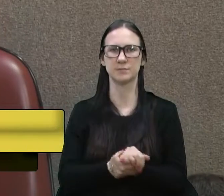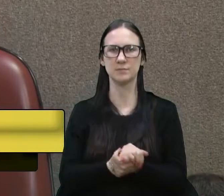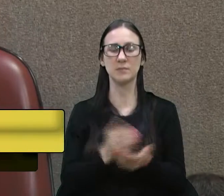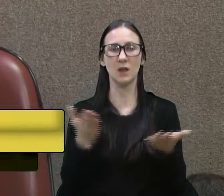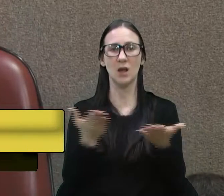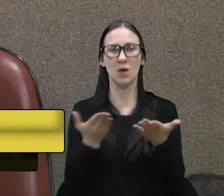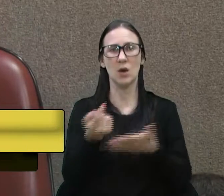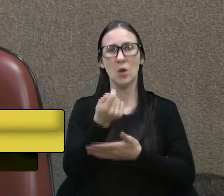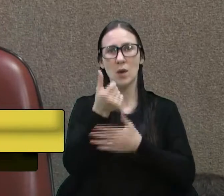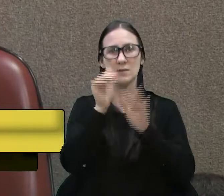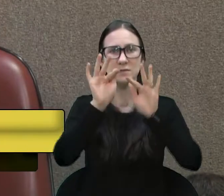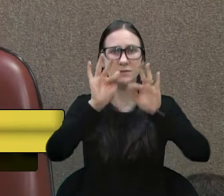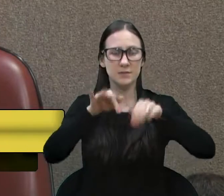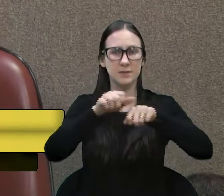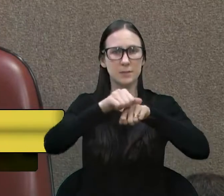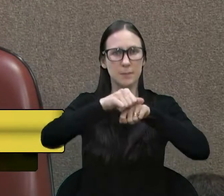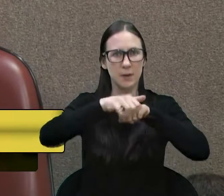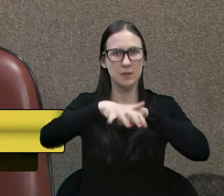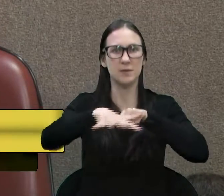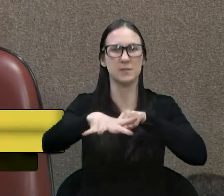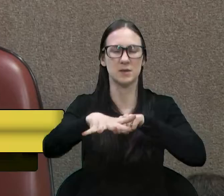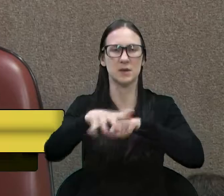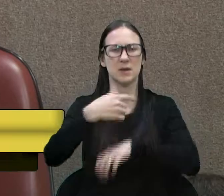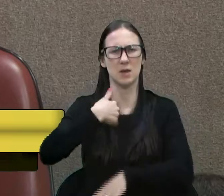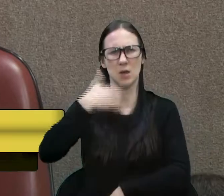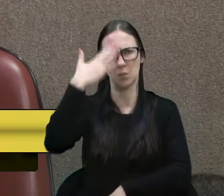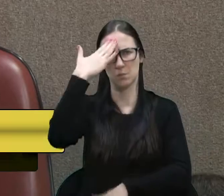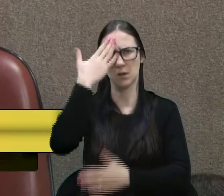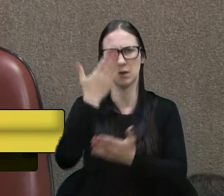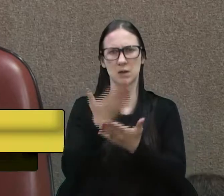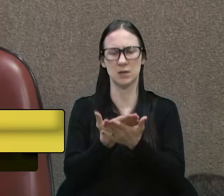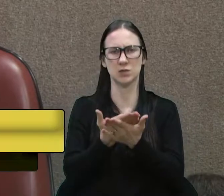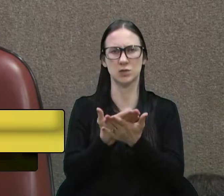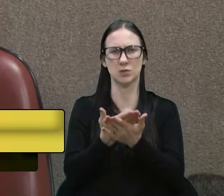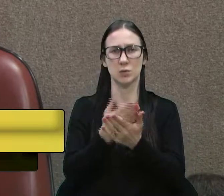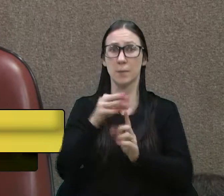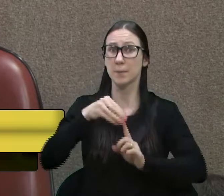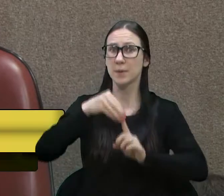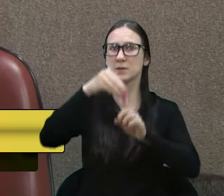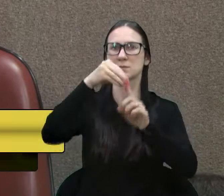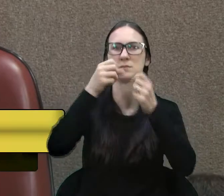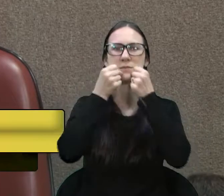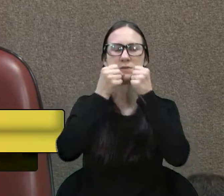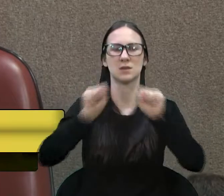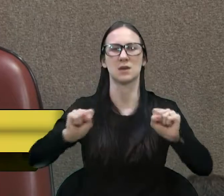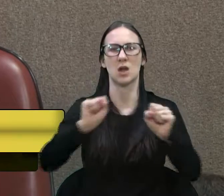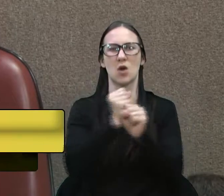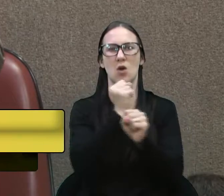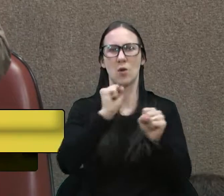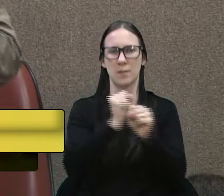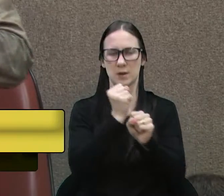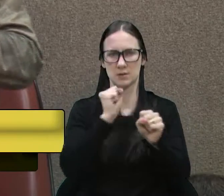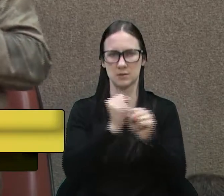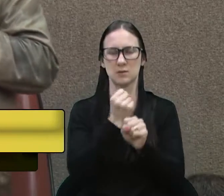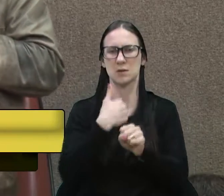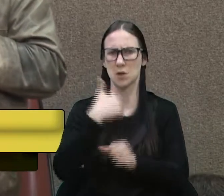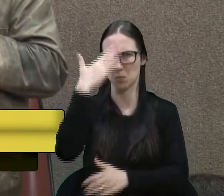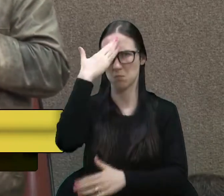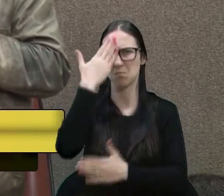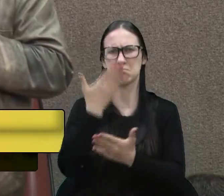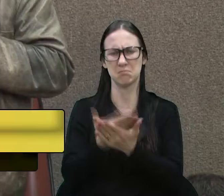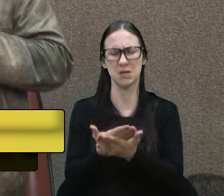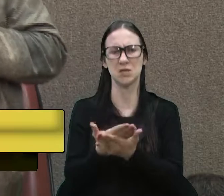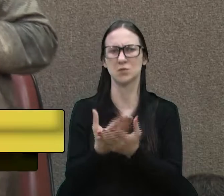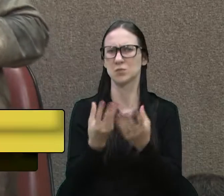e eu acredito. Eu acredito. Eu acredito muito, principalmente na Secretaria de Obras. Principalmente na Secretaria de Obras, eu acredito muito.